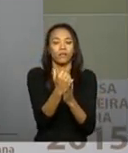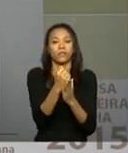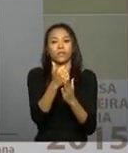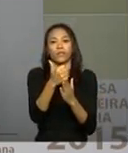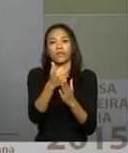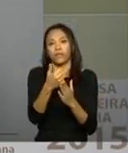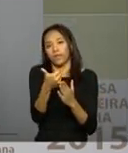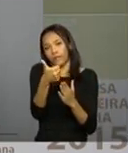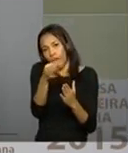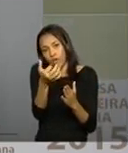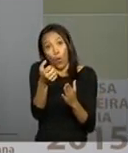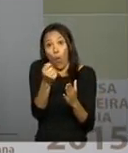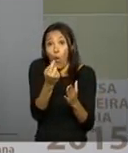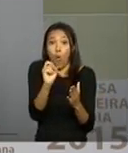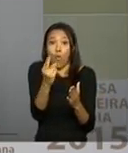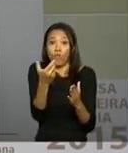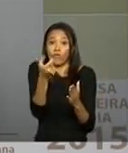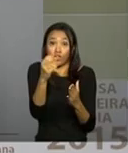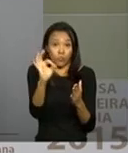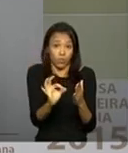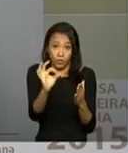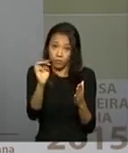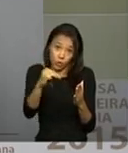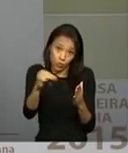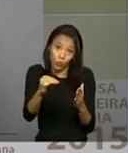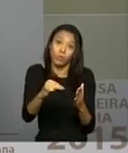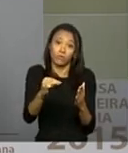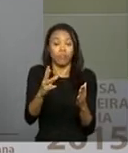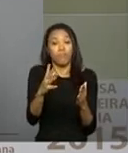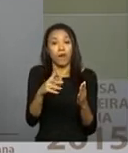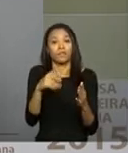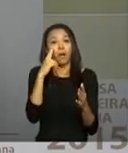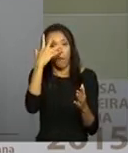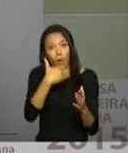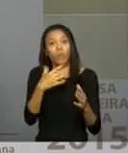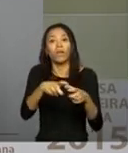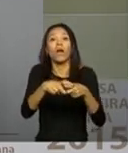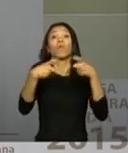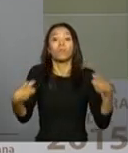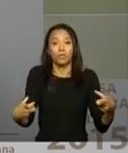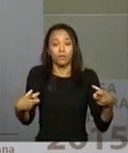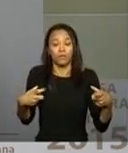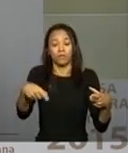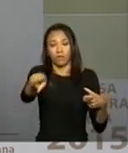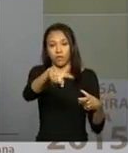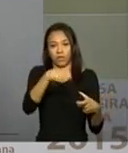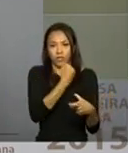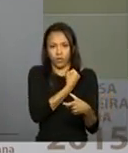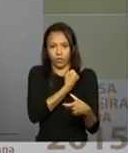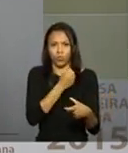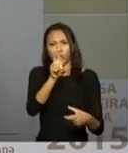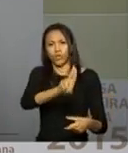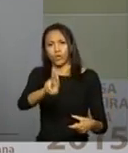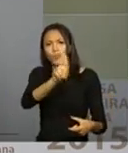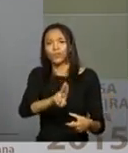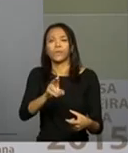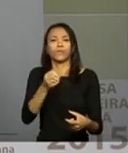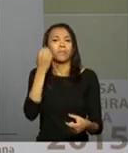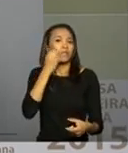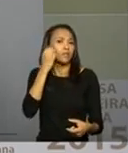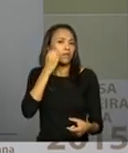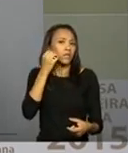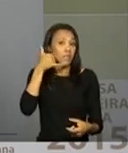mas o fato é que sim, cresceu. Outra coisa importante é o fato de você, esse crescimento em relação ao uso de celulares, quer dizer, ou seja,